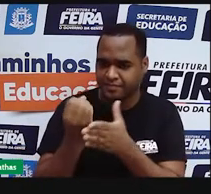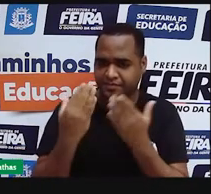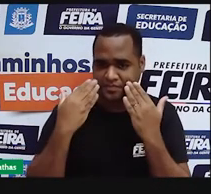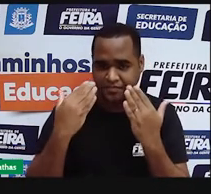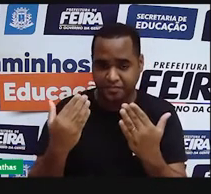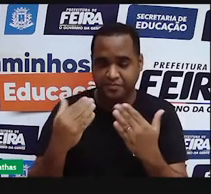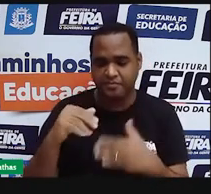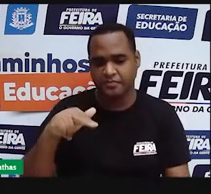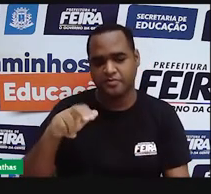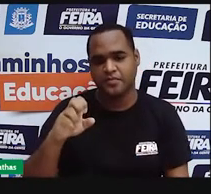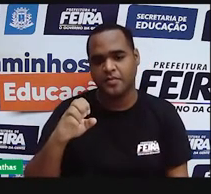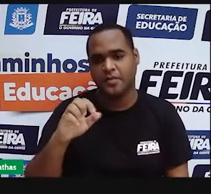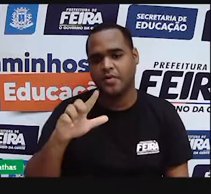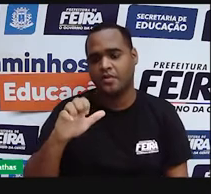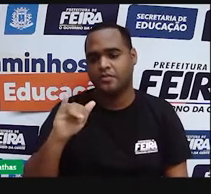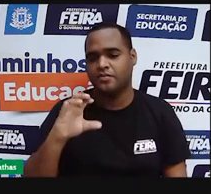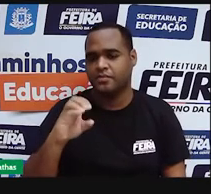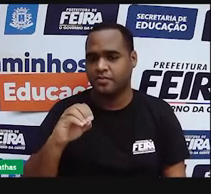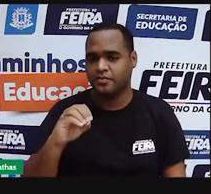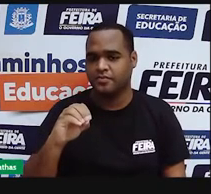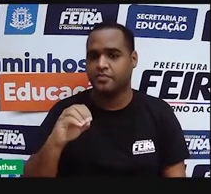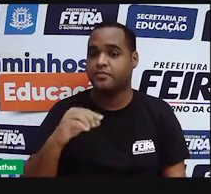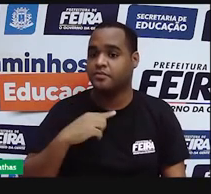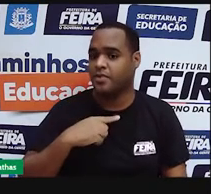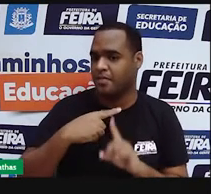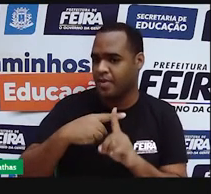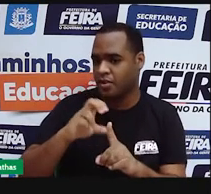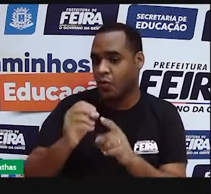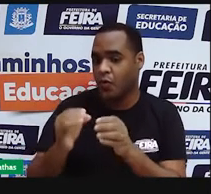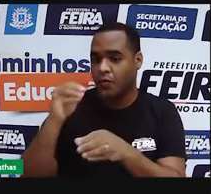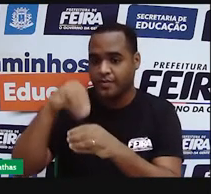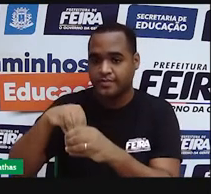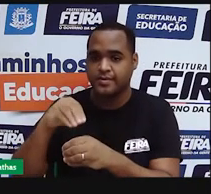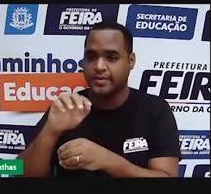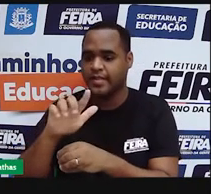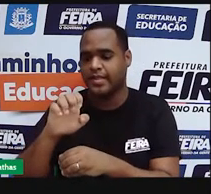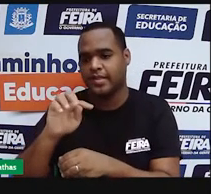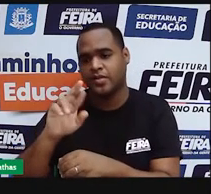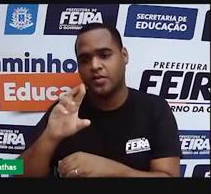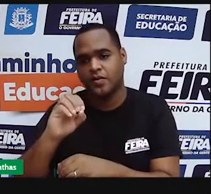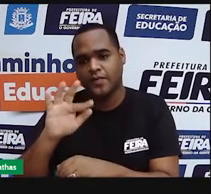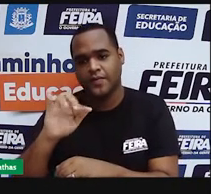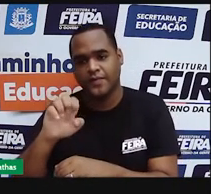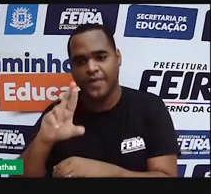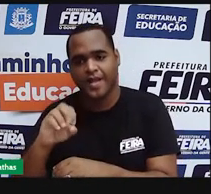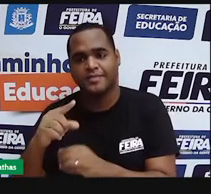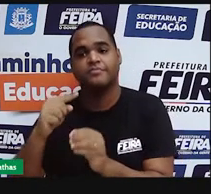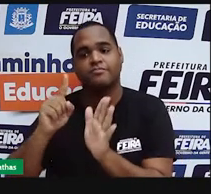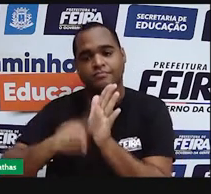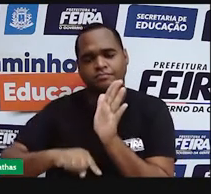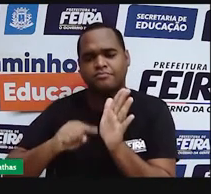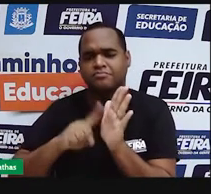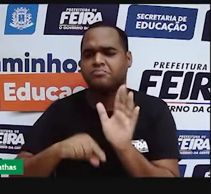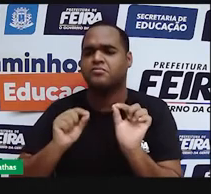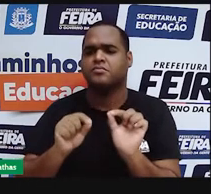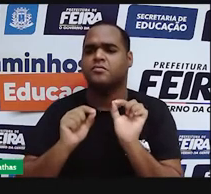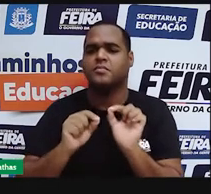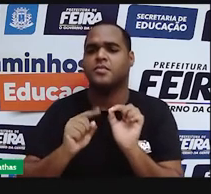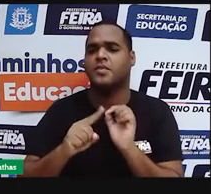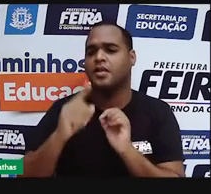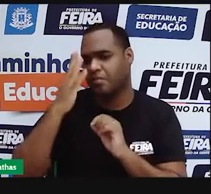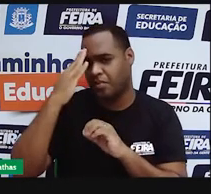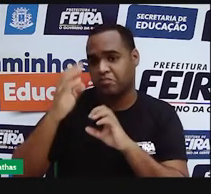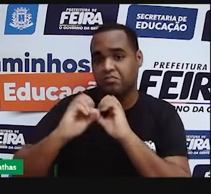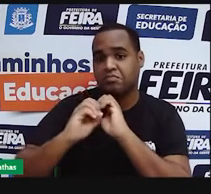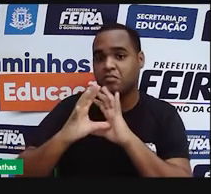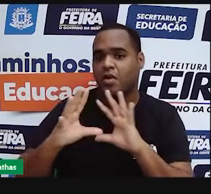núcleo com carga elétrica positiva em uma eletrosfera com carga elétrica negativa, ele descobriu que o átomo